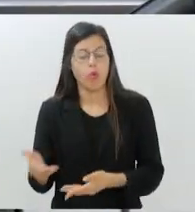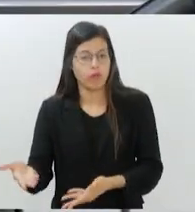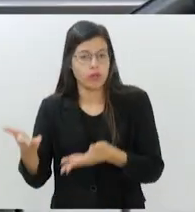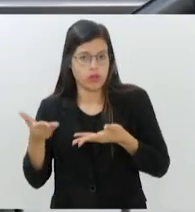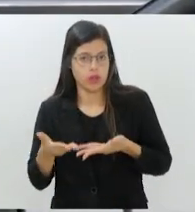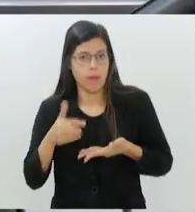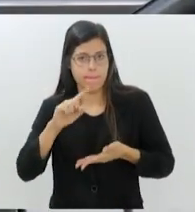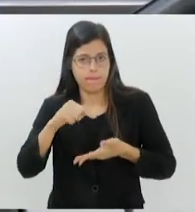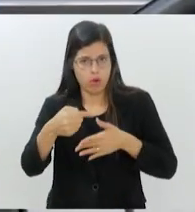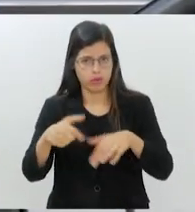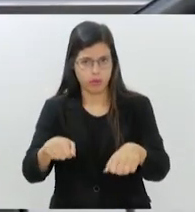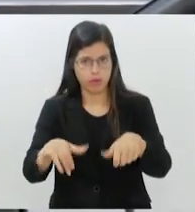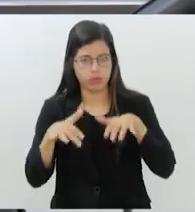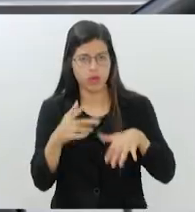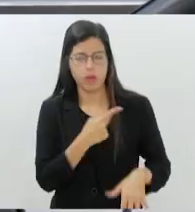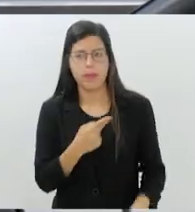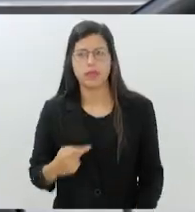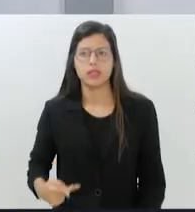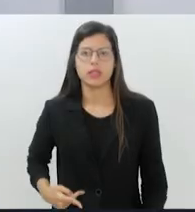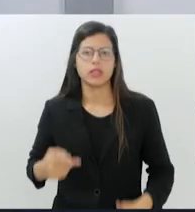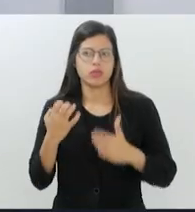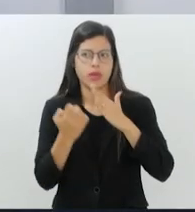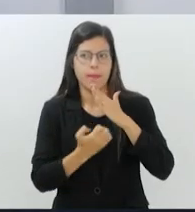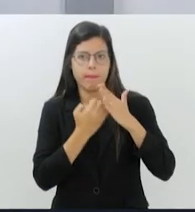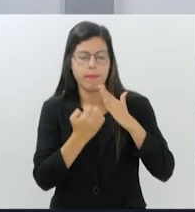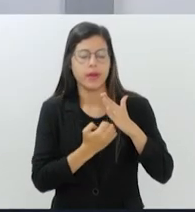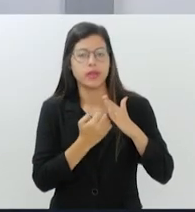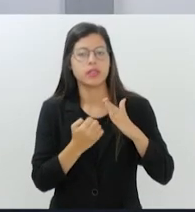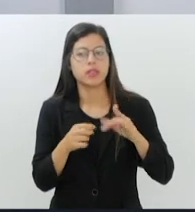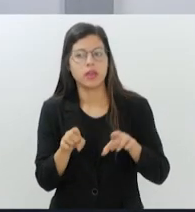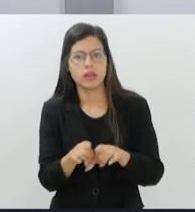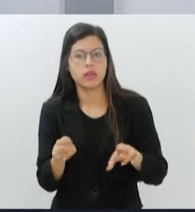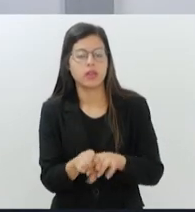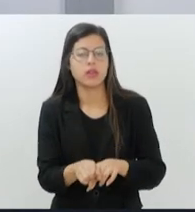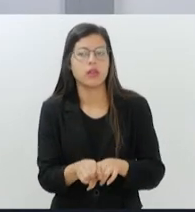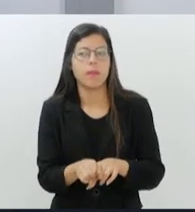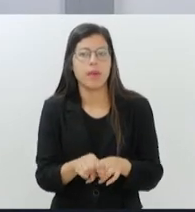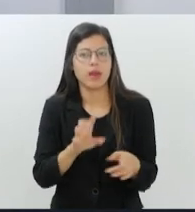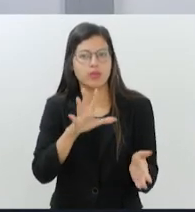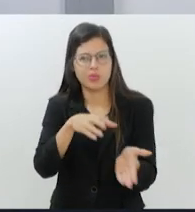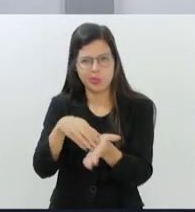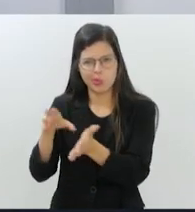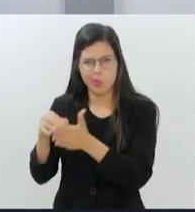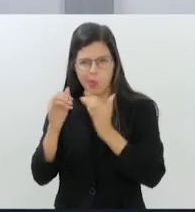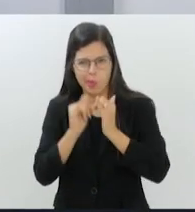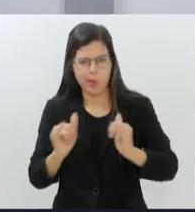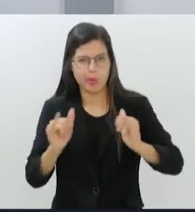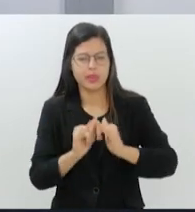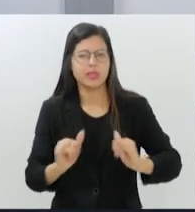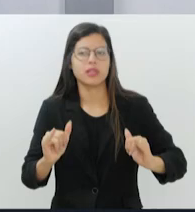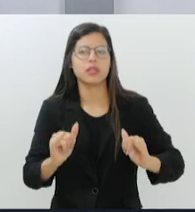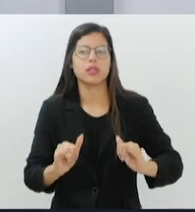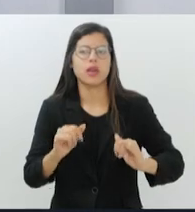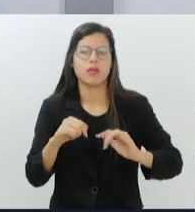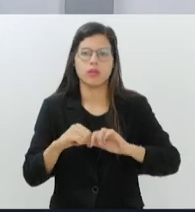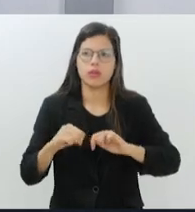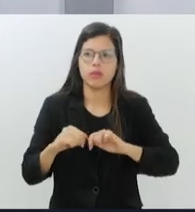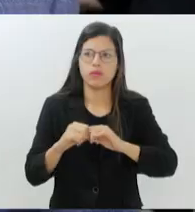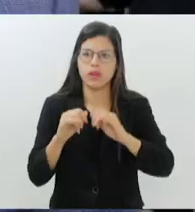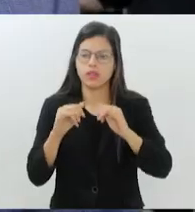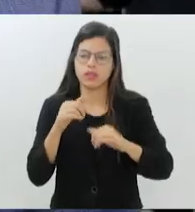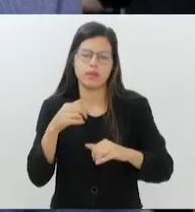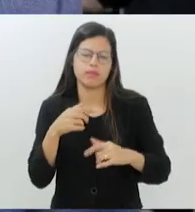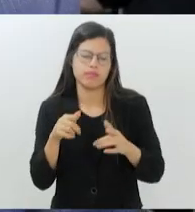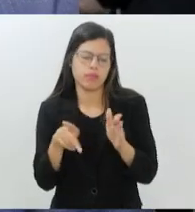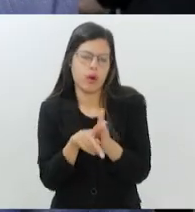próximas audiências o presidente da empresa e os proprietários das agências publicitárias que executam as campanhas do governo.